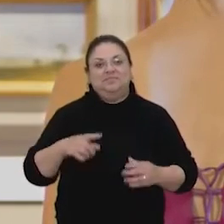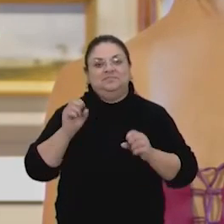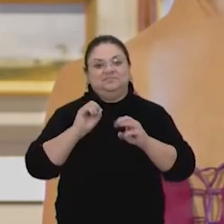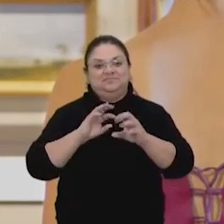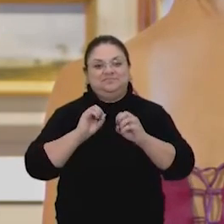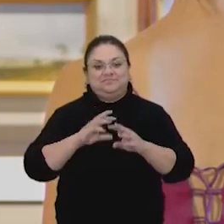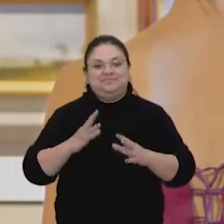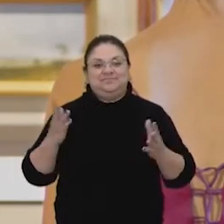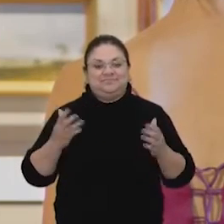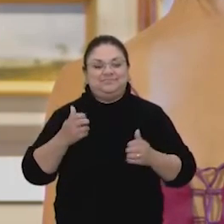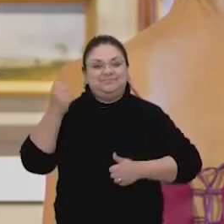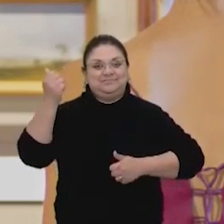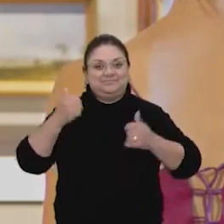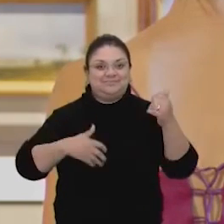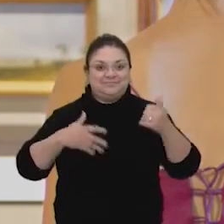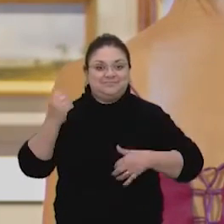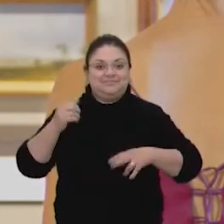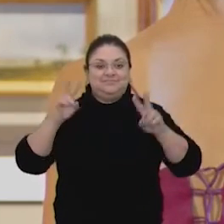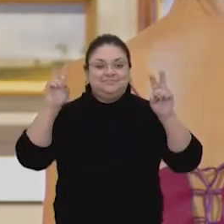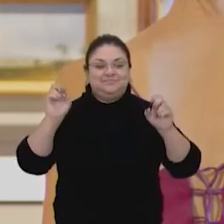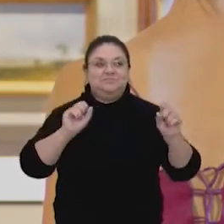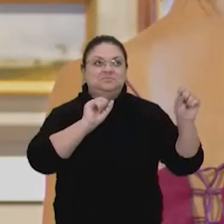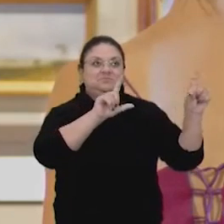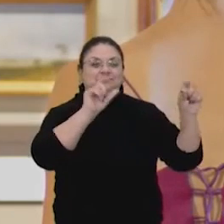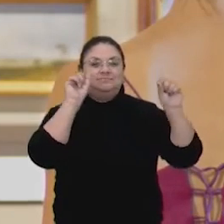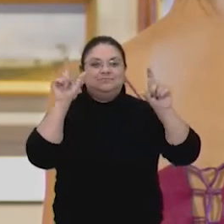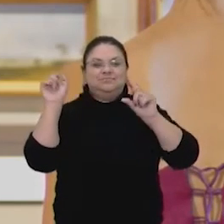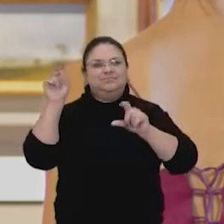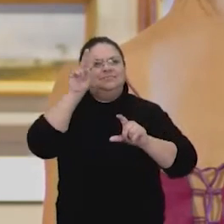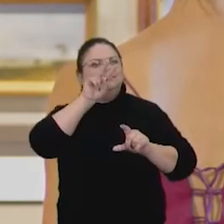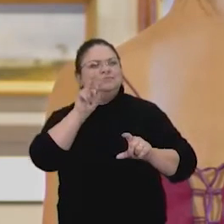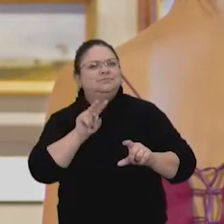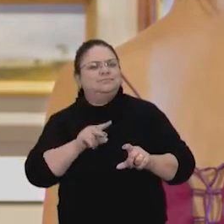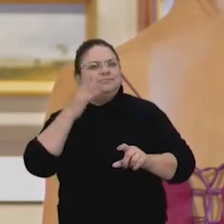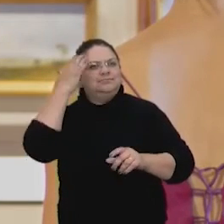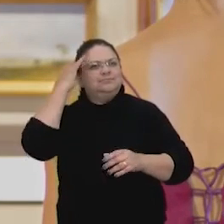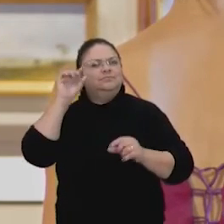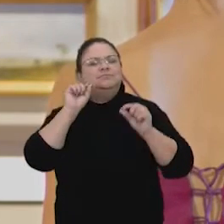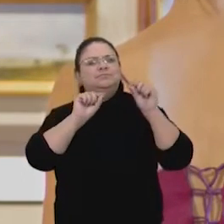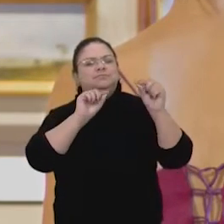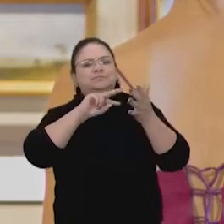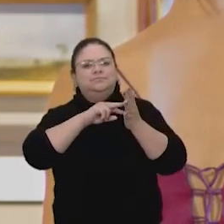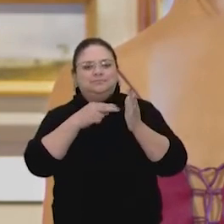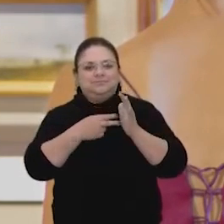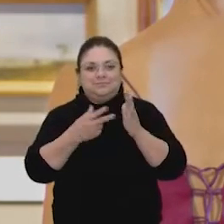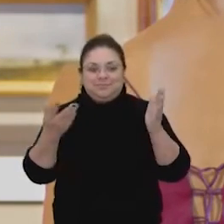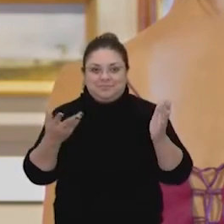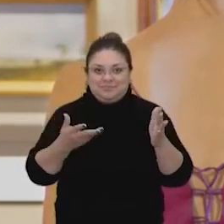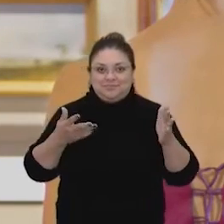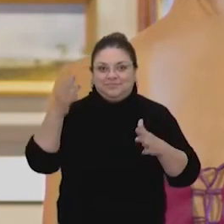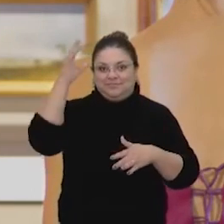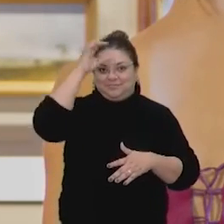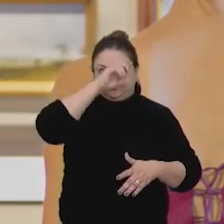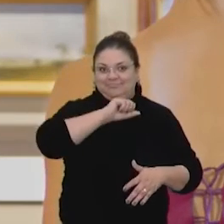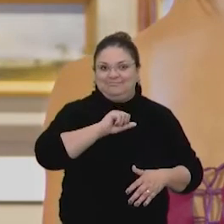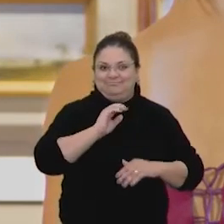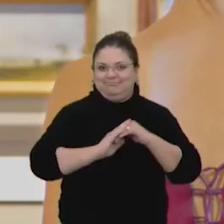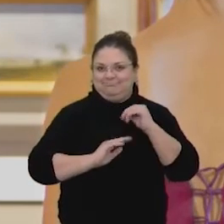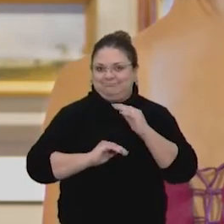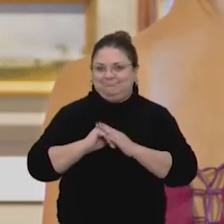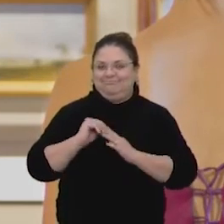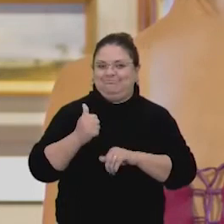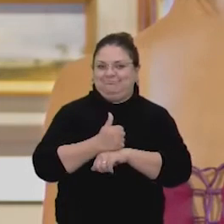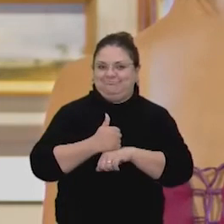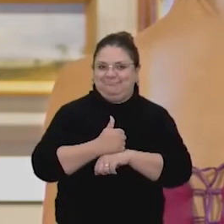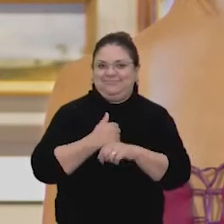fazer leitura de imagem formal, simbólica de imagens, para a gente ficar bem craque nesse assunto de leitura